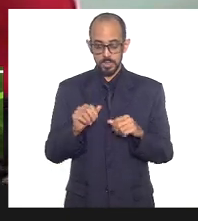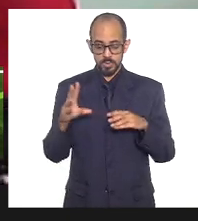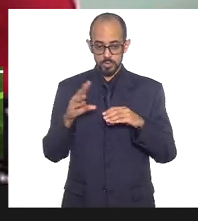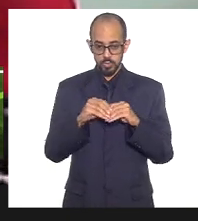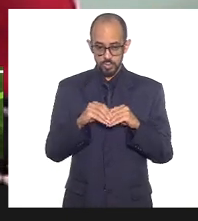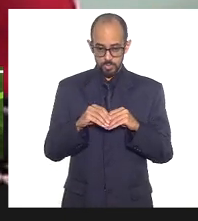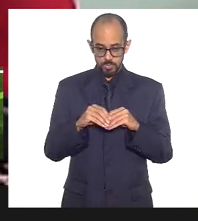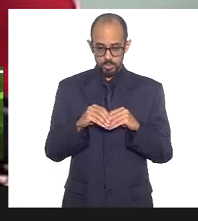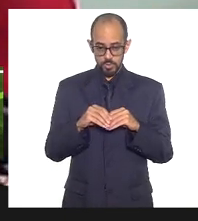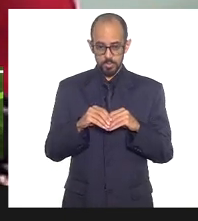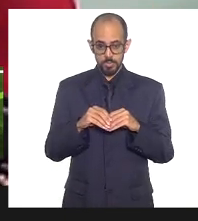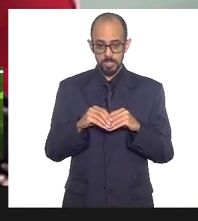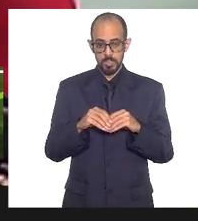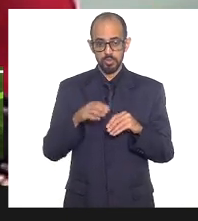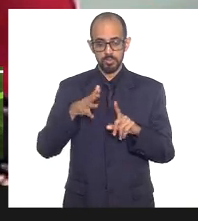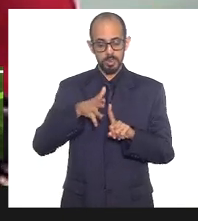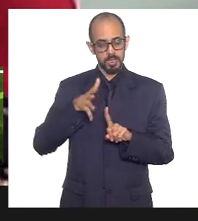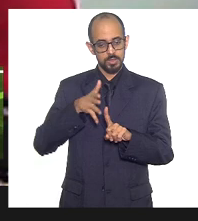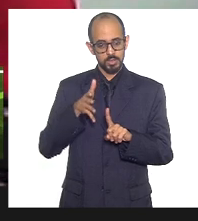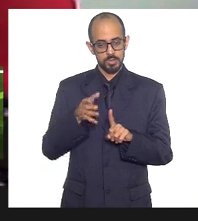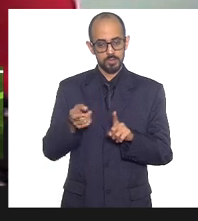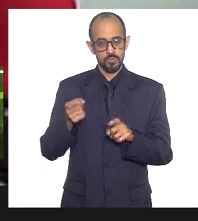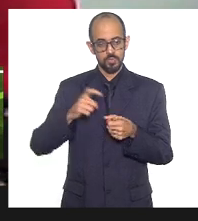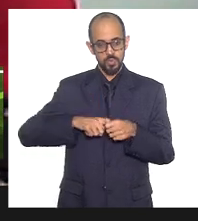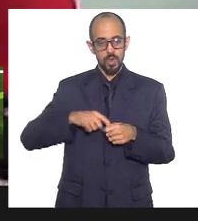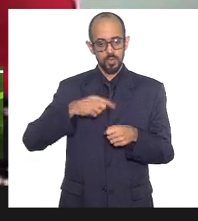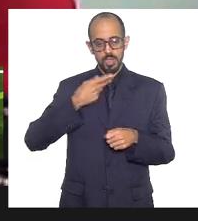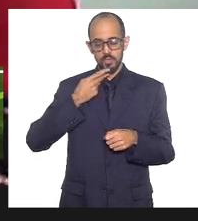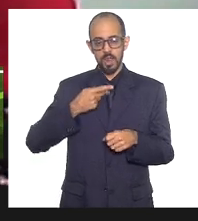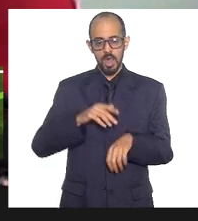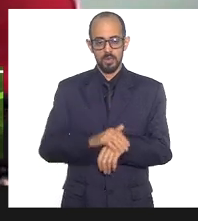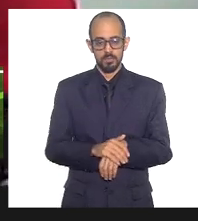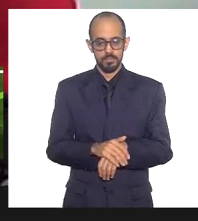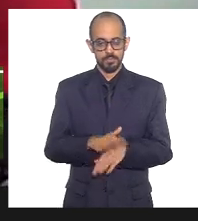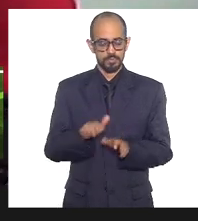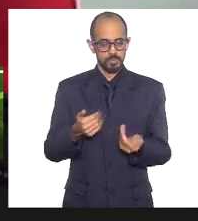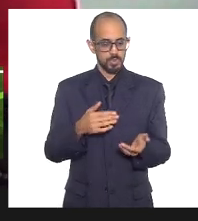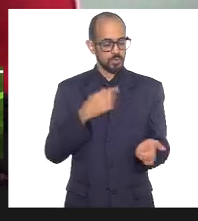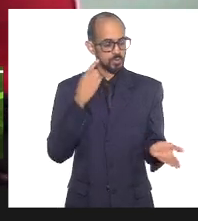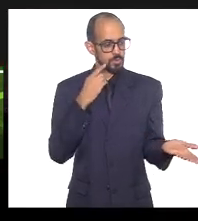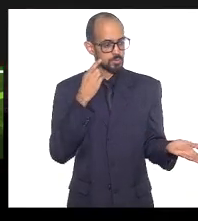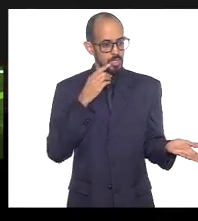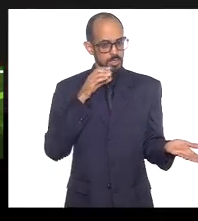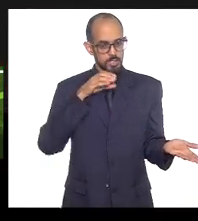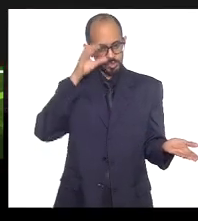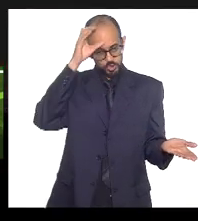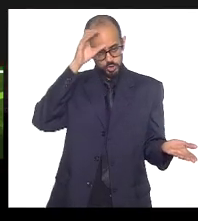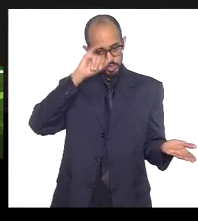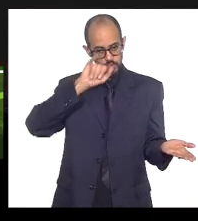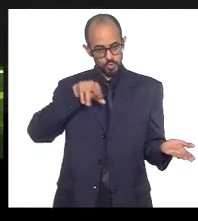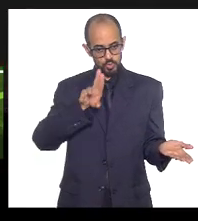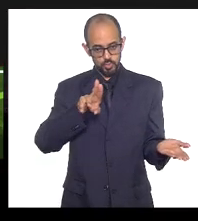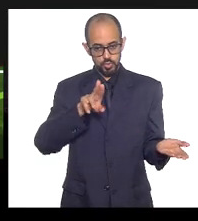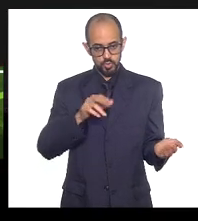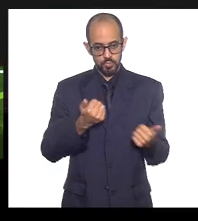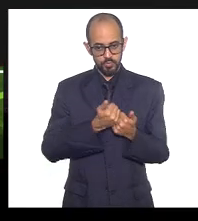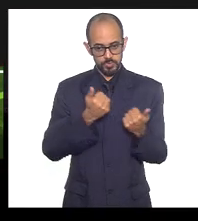palestrantes voltem a falar e eu passo, então, a palavra à deputada da Tia Ju, vice-presidente dessa CPI.